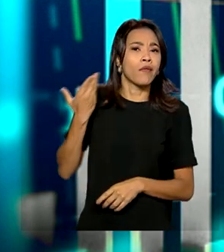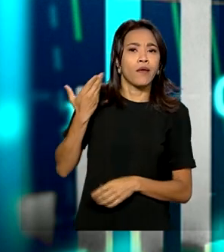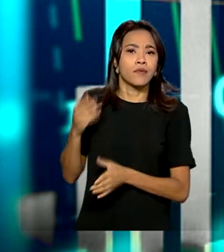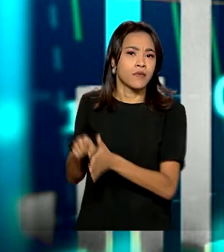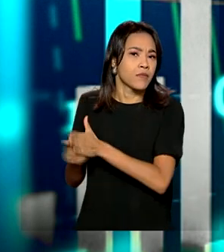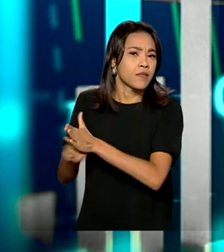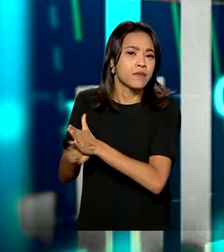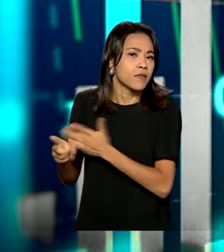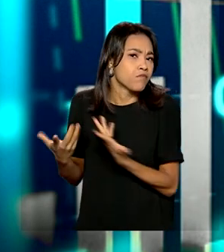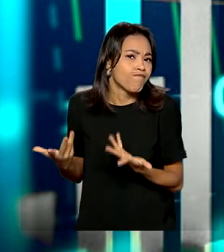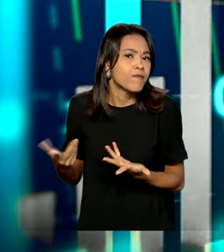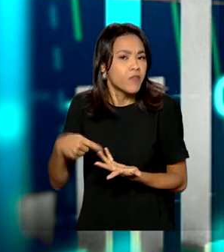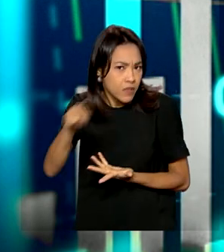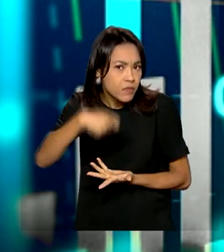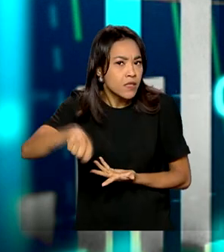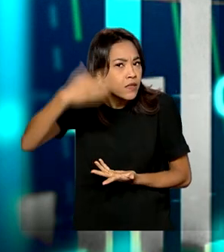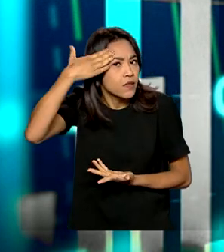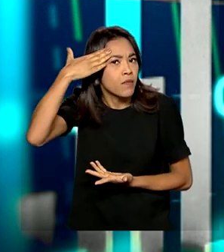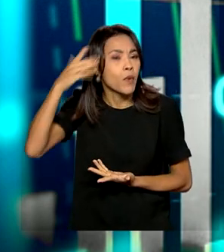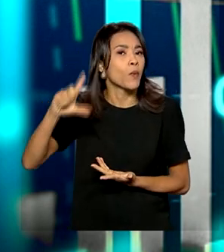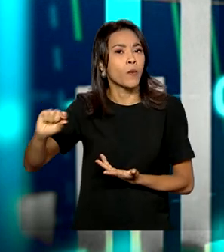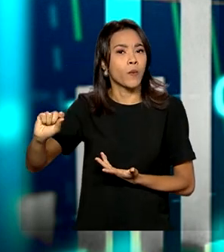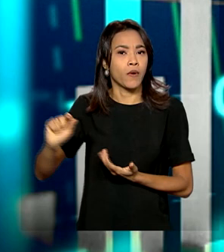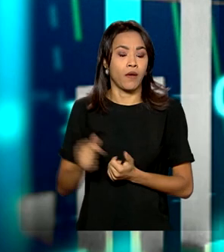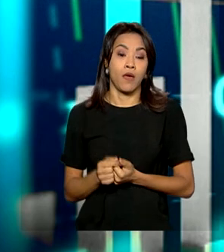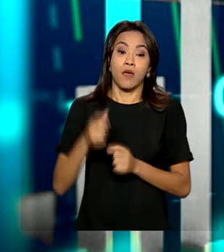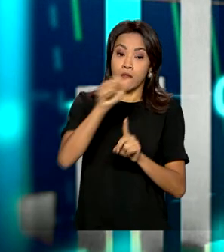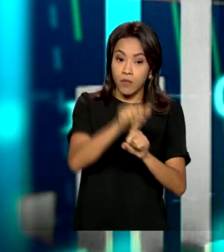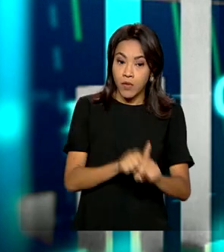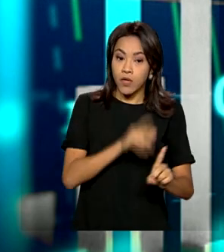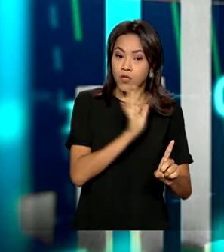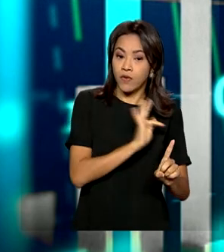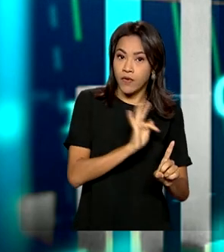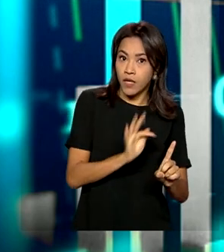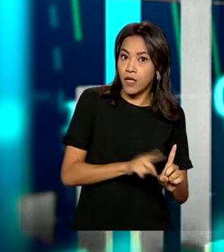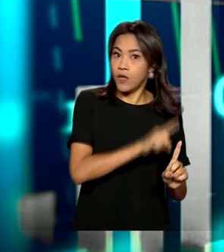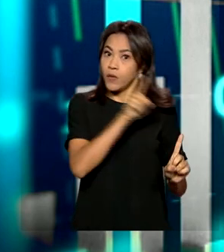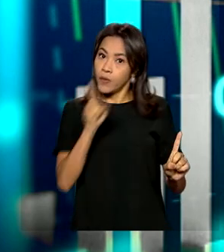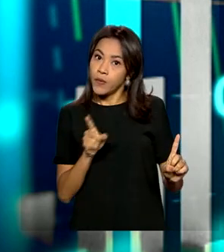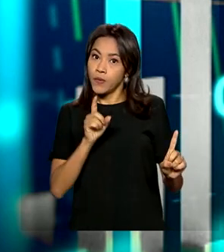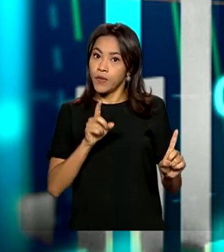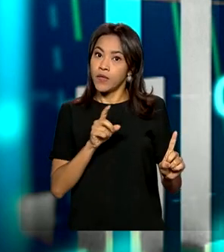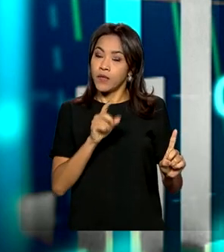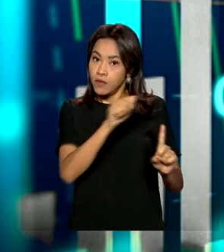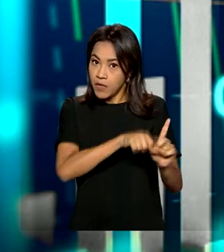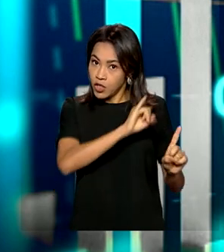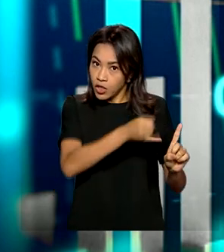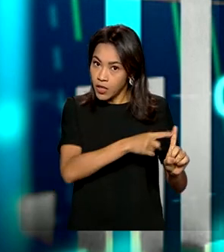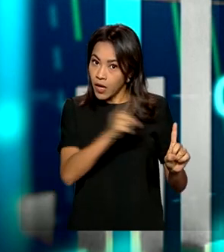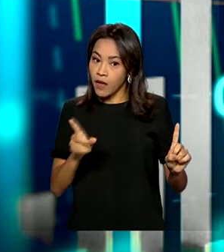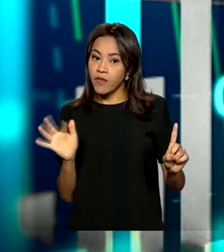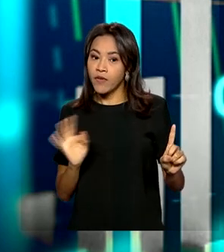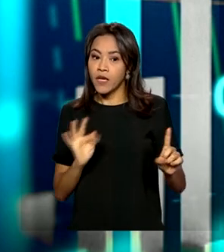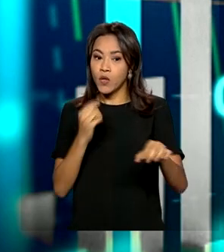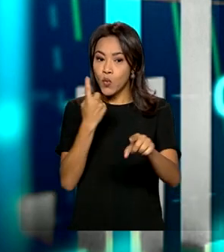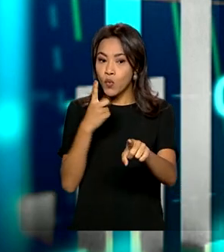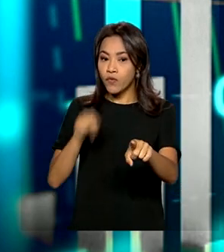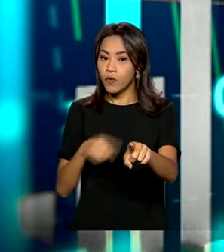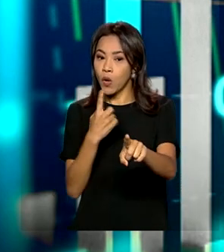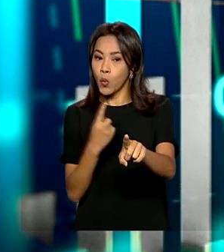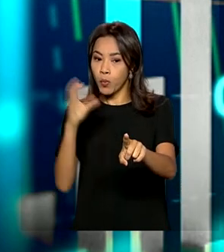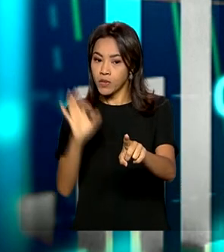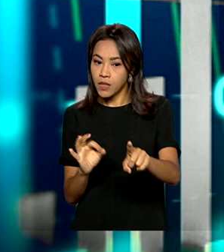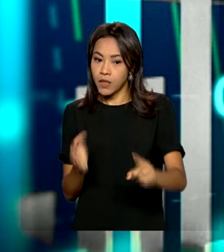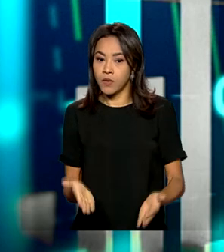você estar ciente, telespectador? Em fevereiro, em relação a janeiro, o crescimento em termos de volume foi 1,1% e